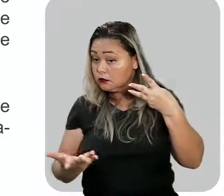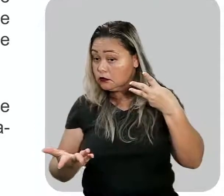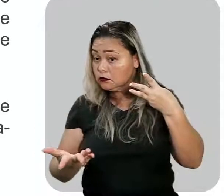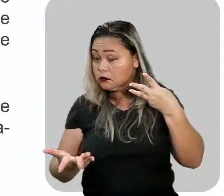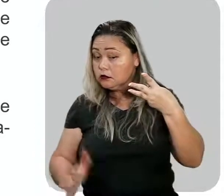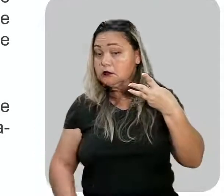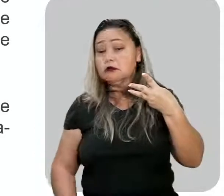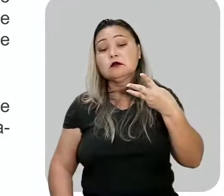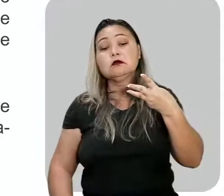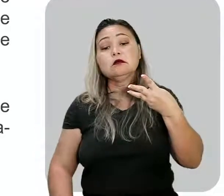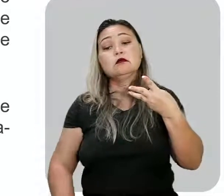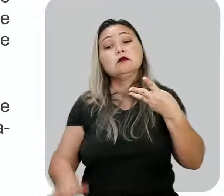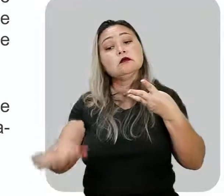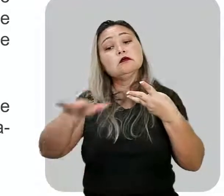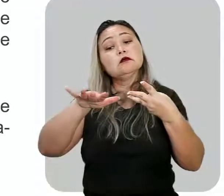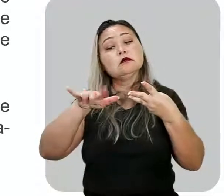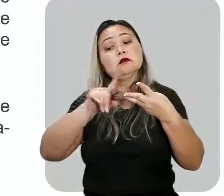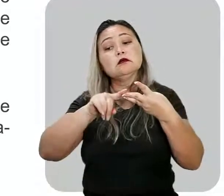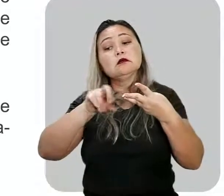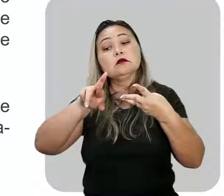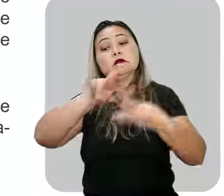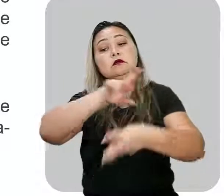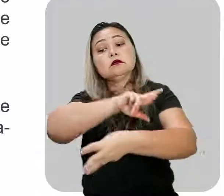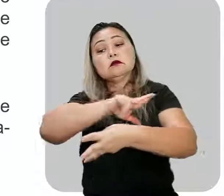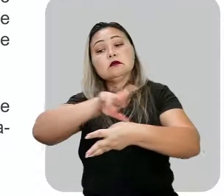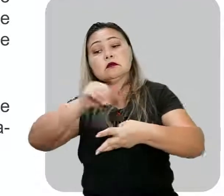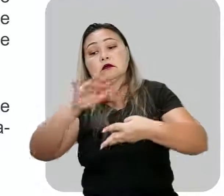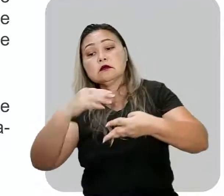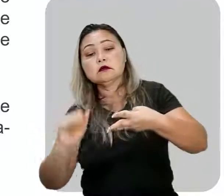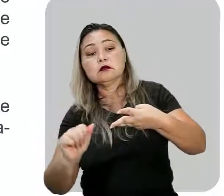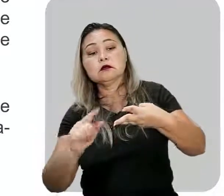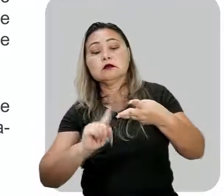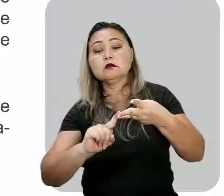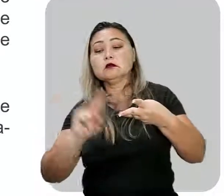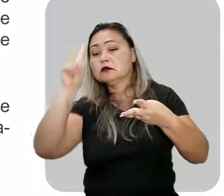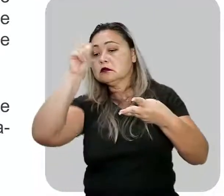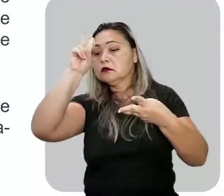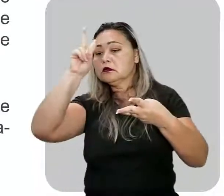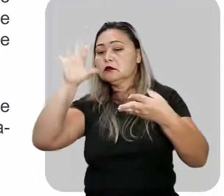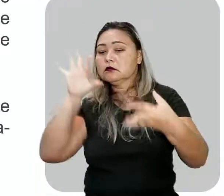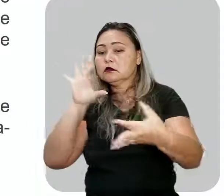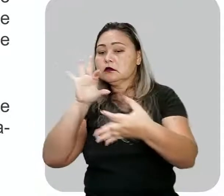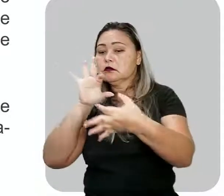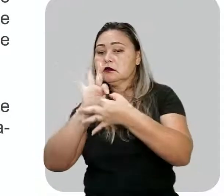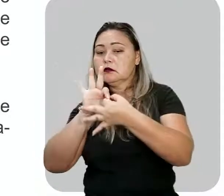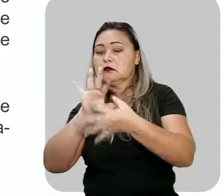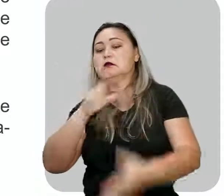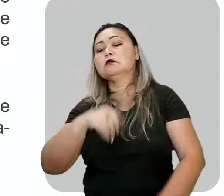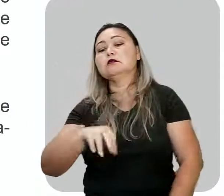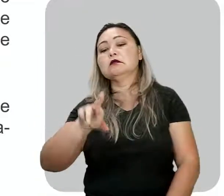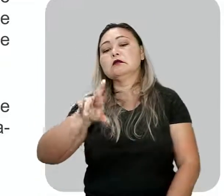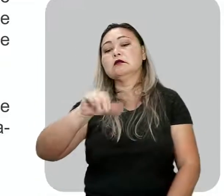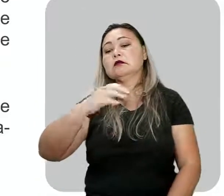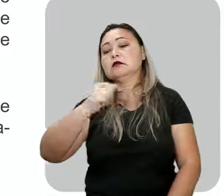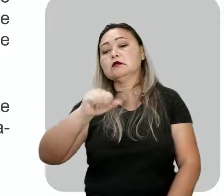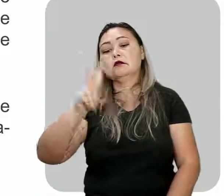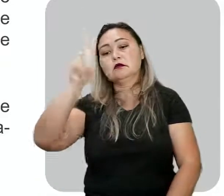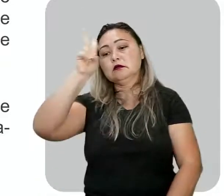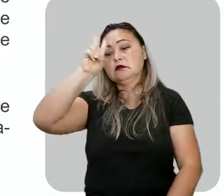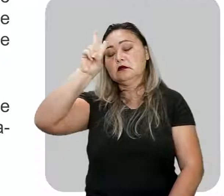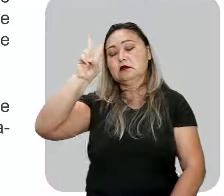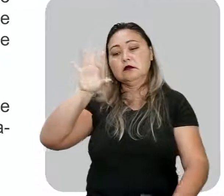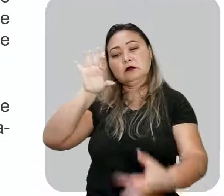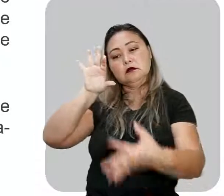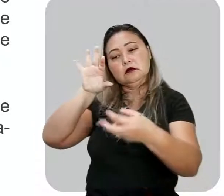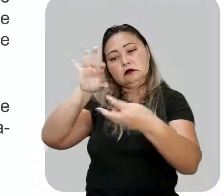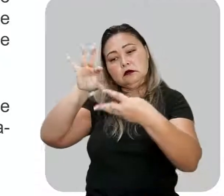aí essas tríades? É o meio, a raça e a história. O meio, a raça